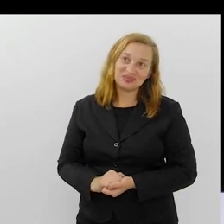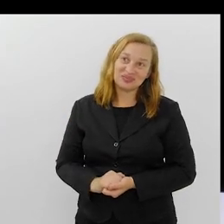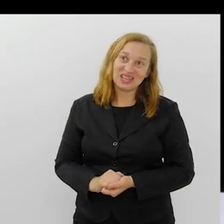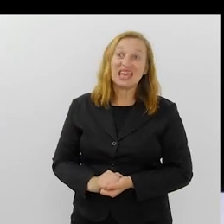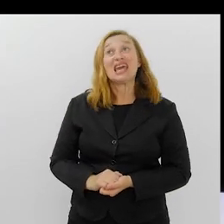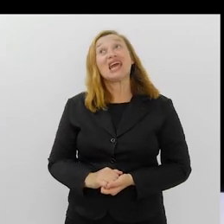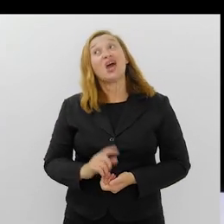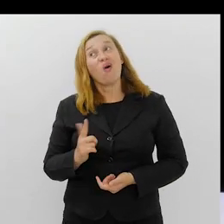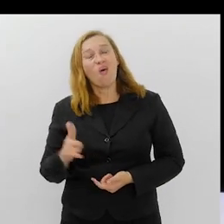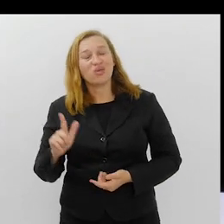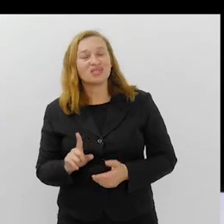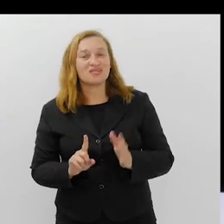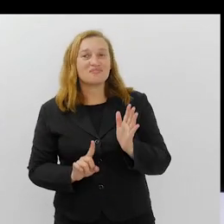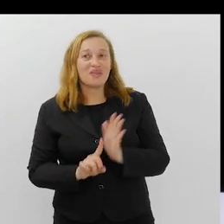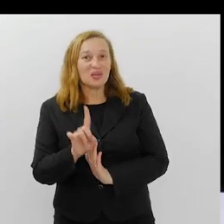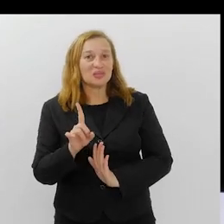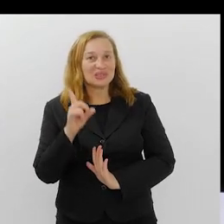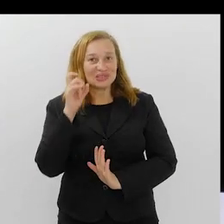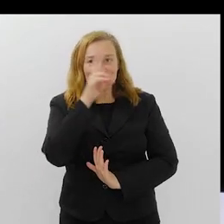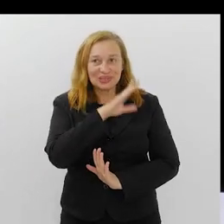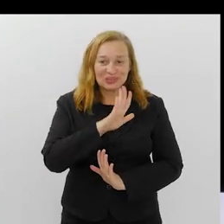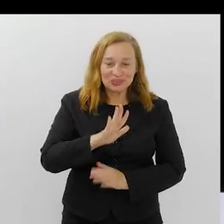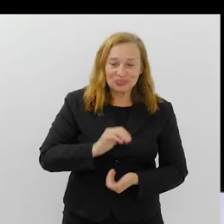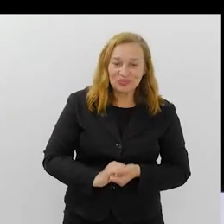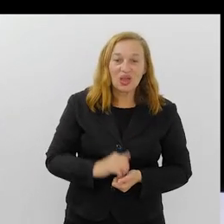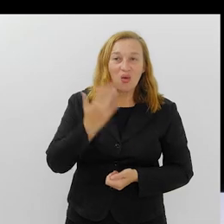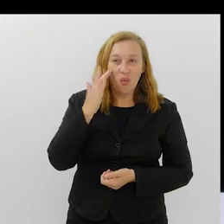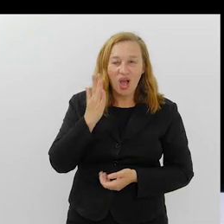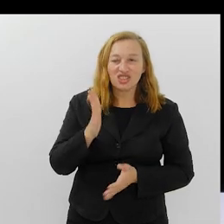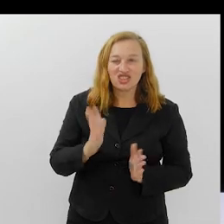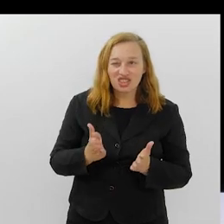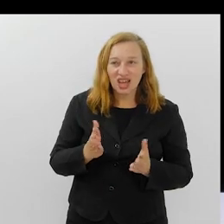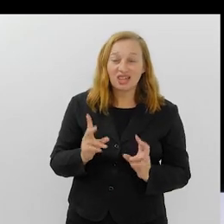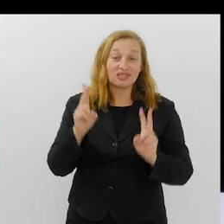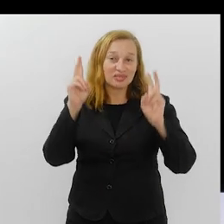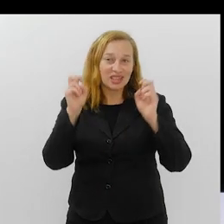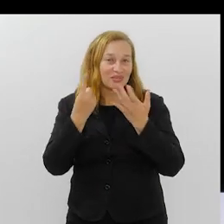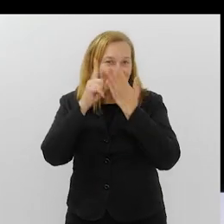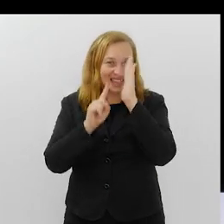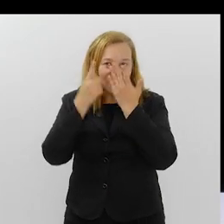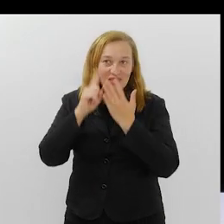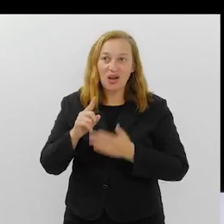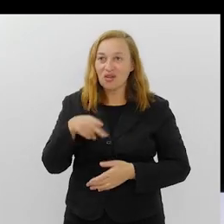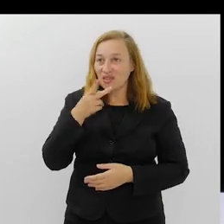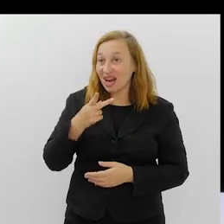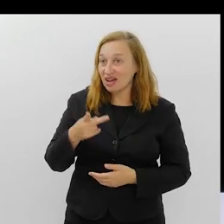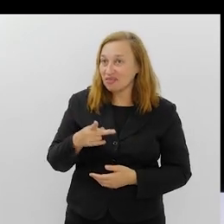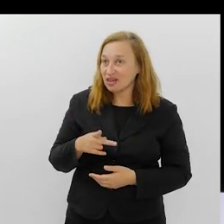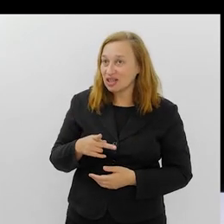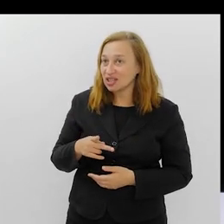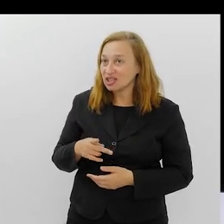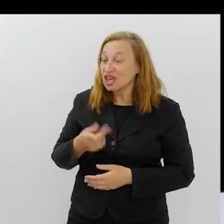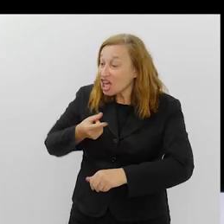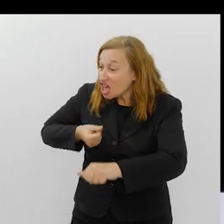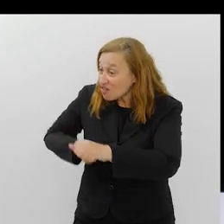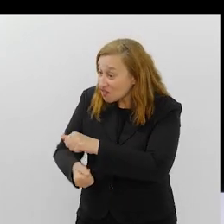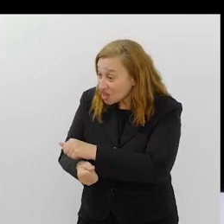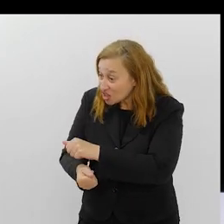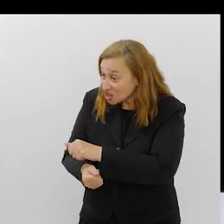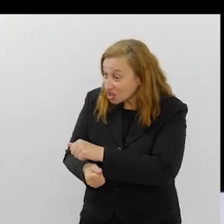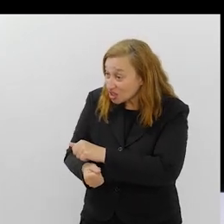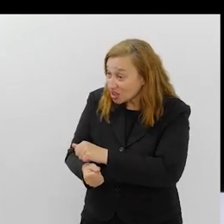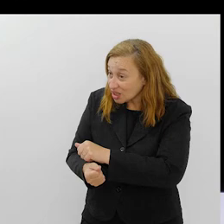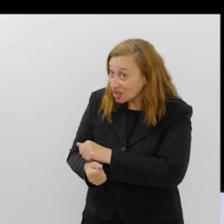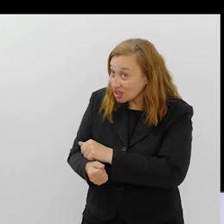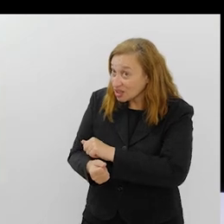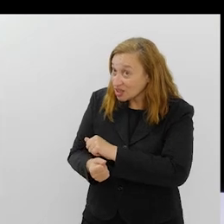Olha, outra pergunta cascuda, né? Eu acho que já que estamos no tema Carnaval eu diria assim invista no